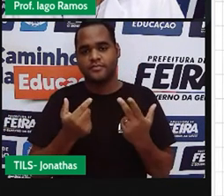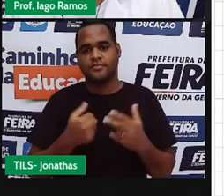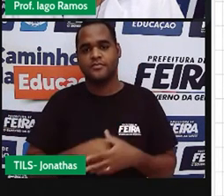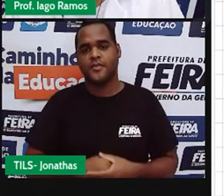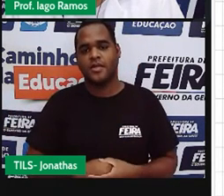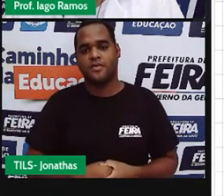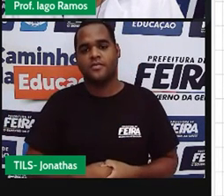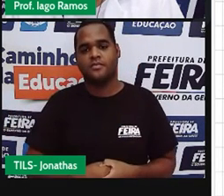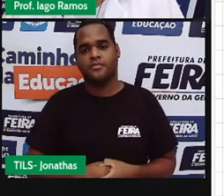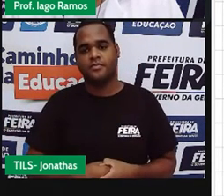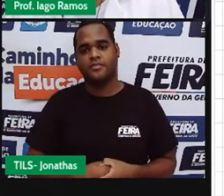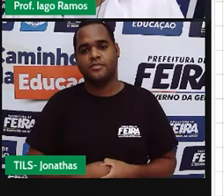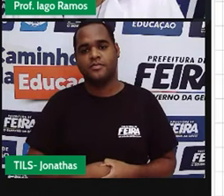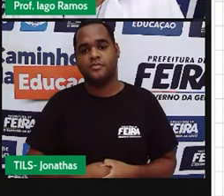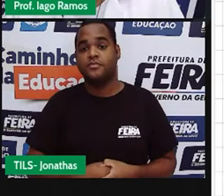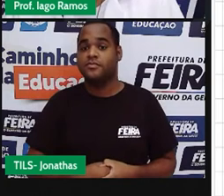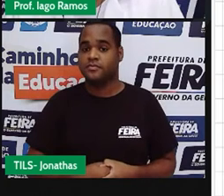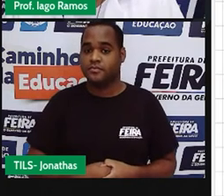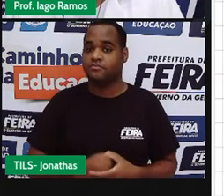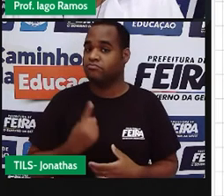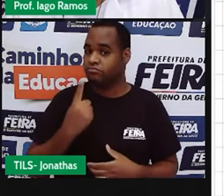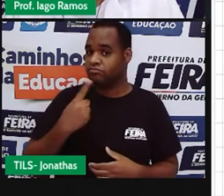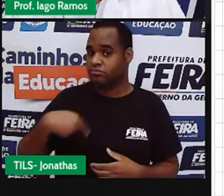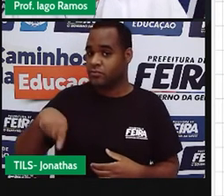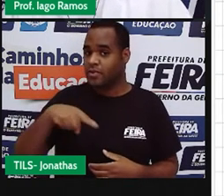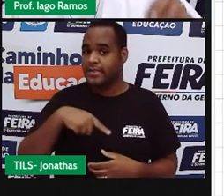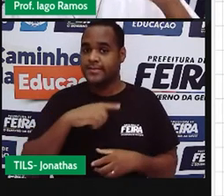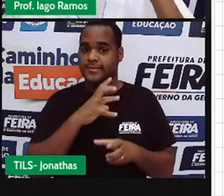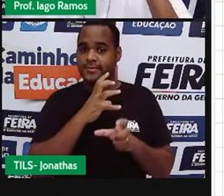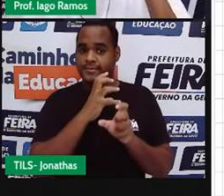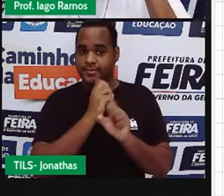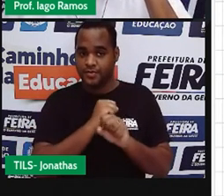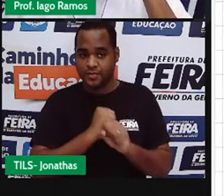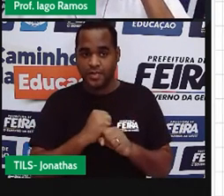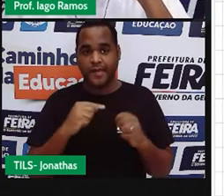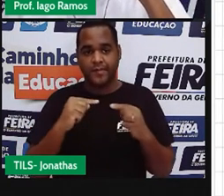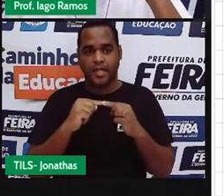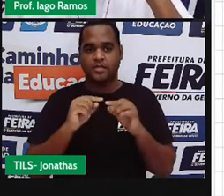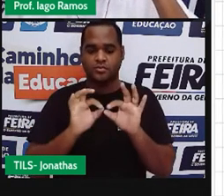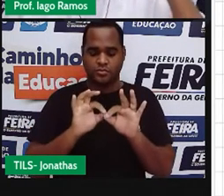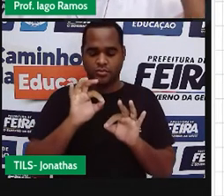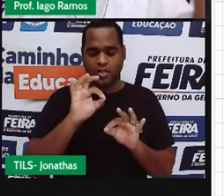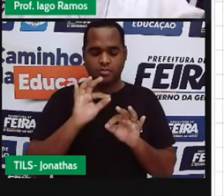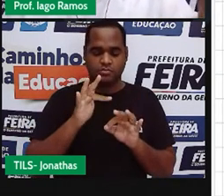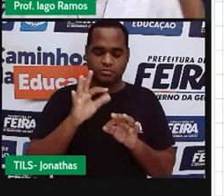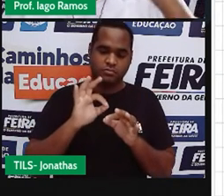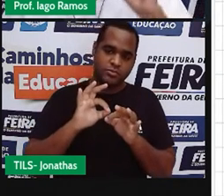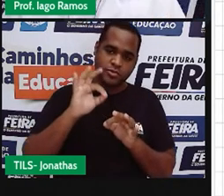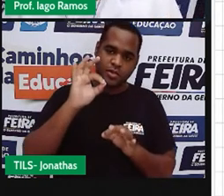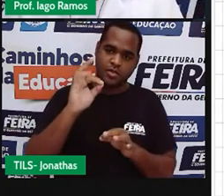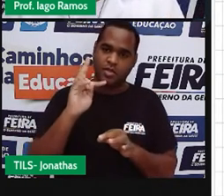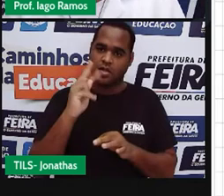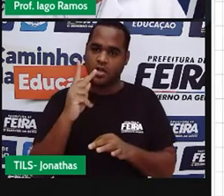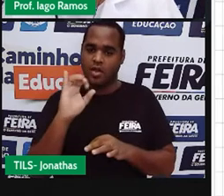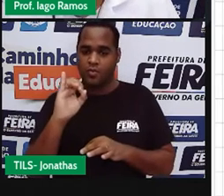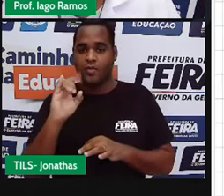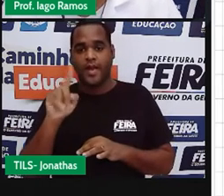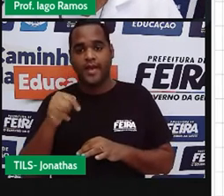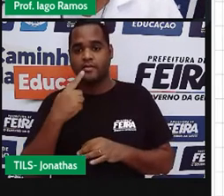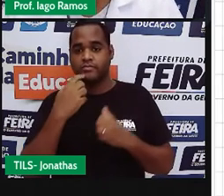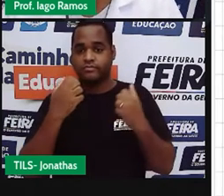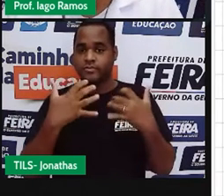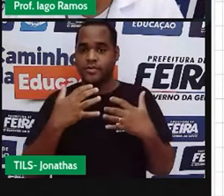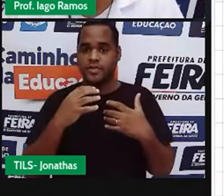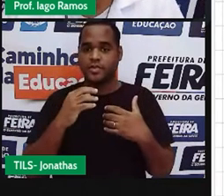que se a gente calcular a distância de um ponto desse até o H1, por